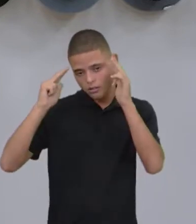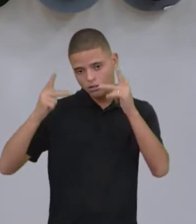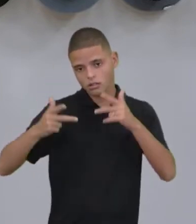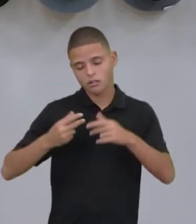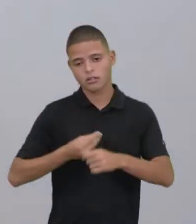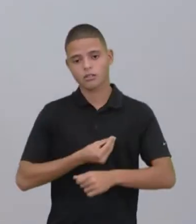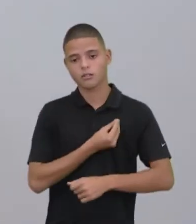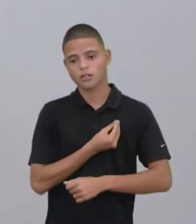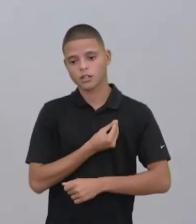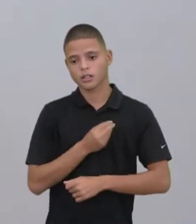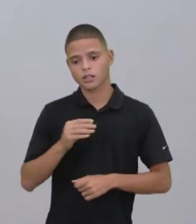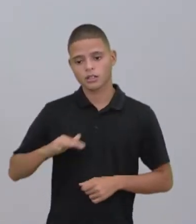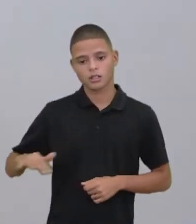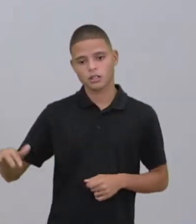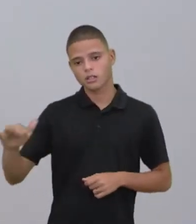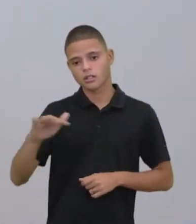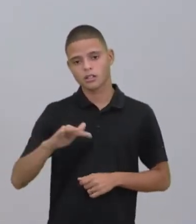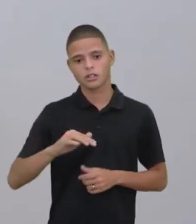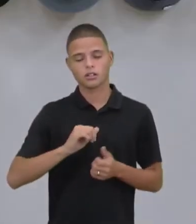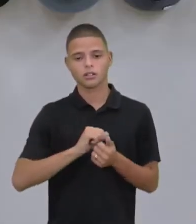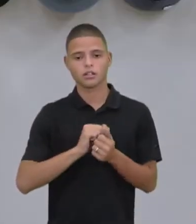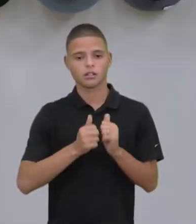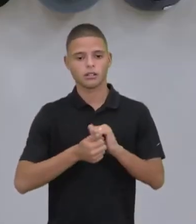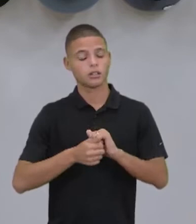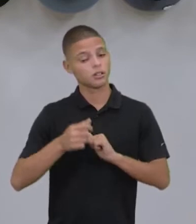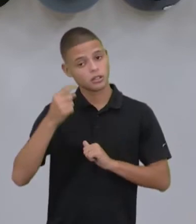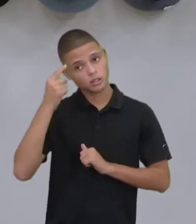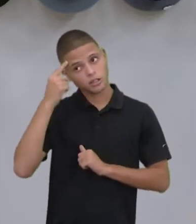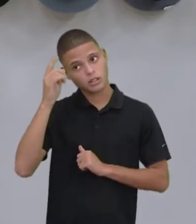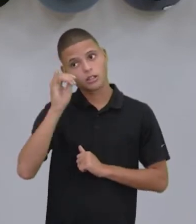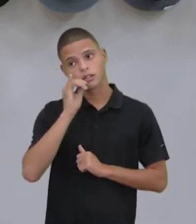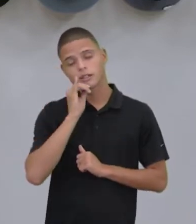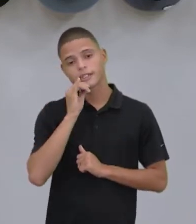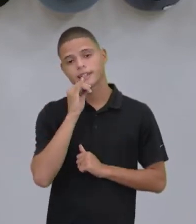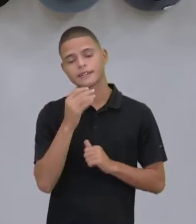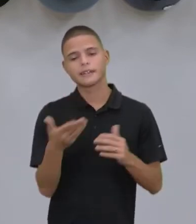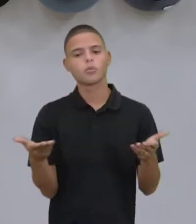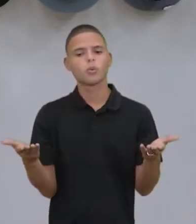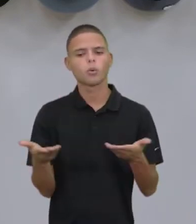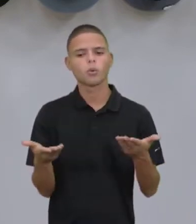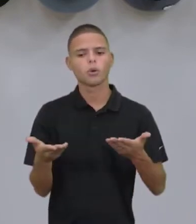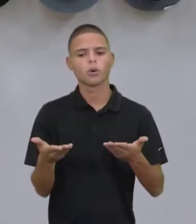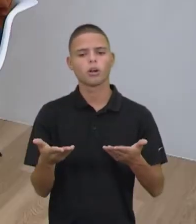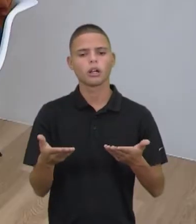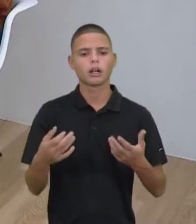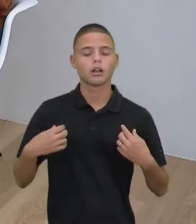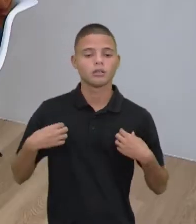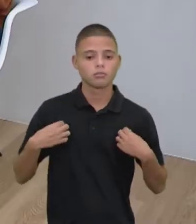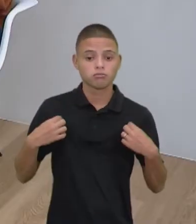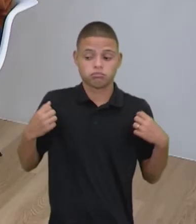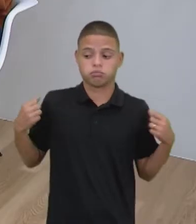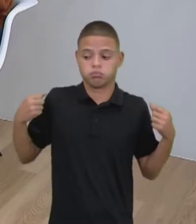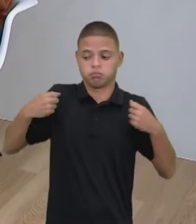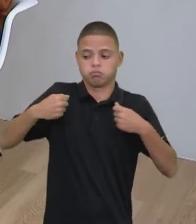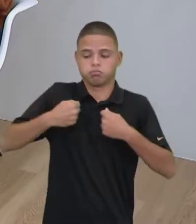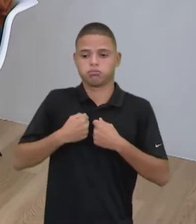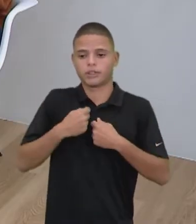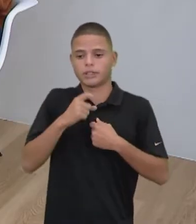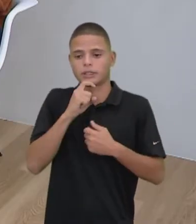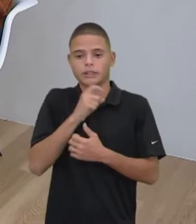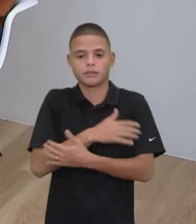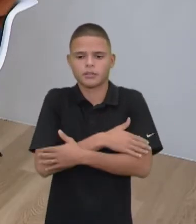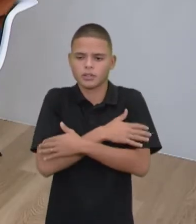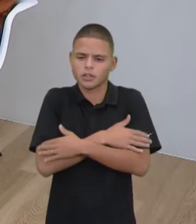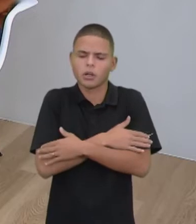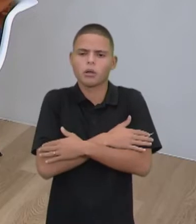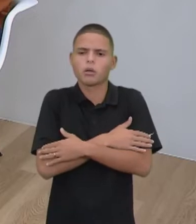né? Nós não somos plenamente adaptados, se formos pensar assim, por exemplo, hoje, estamos de blusa, está frio. Então,